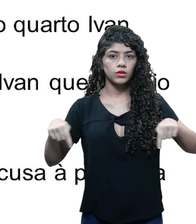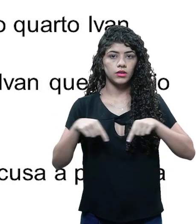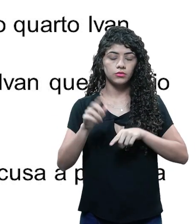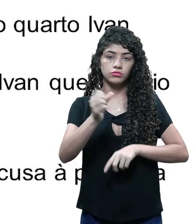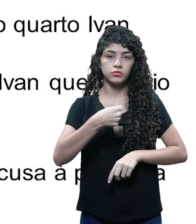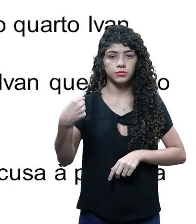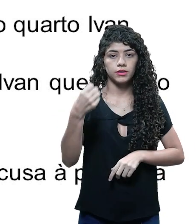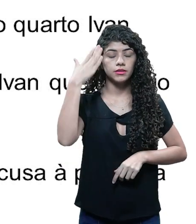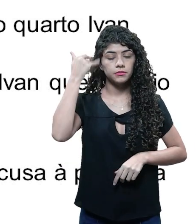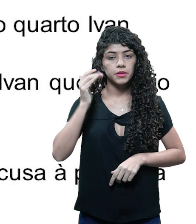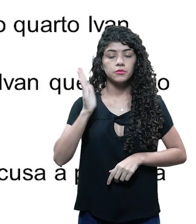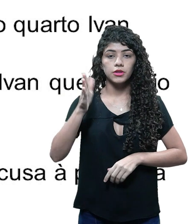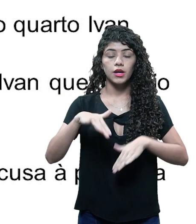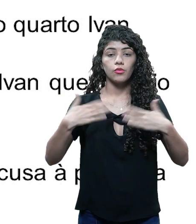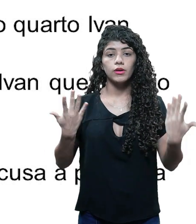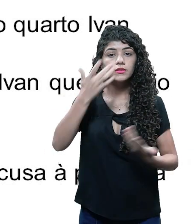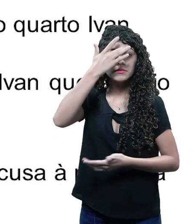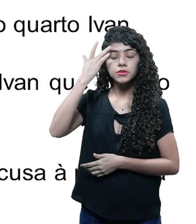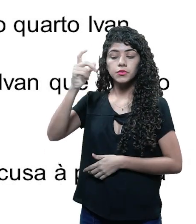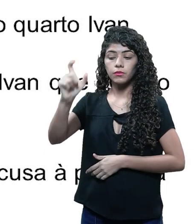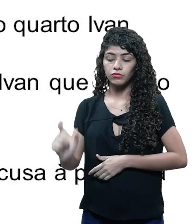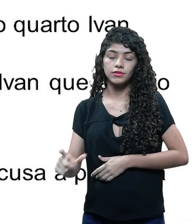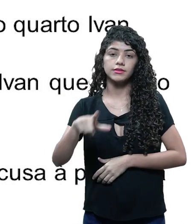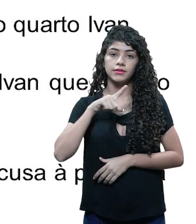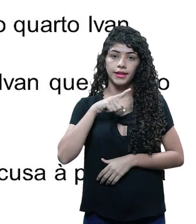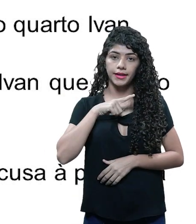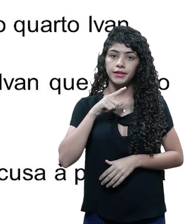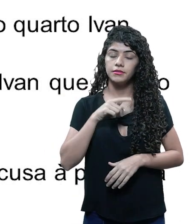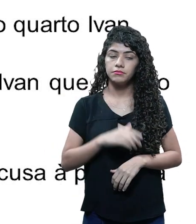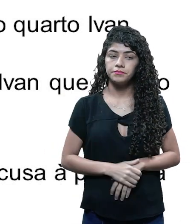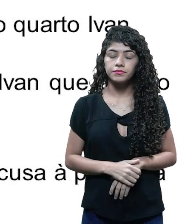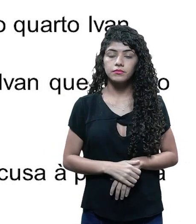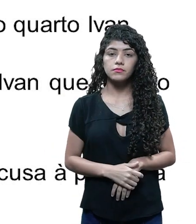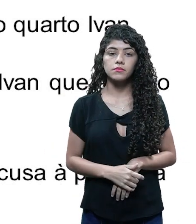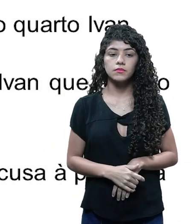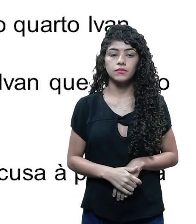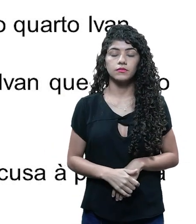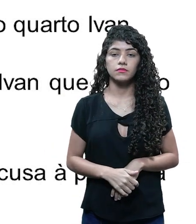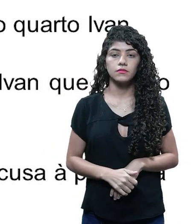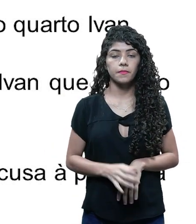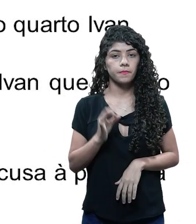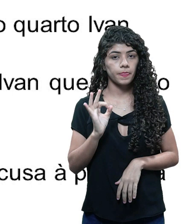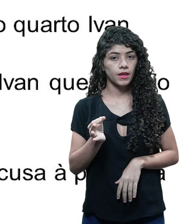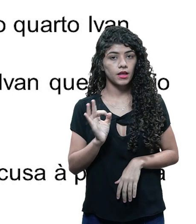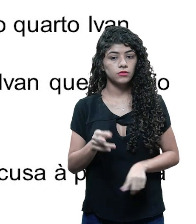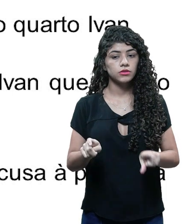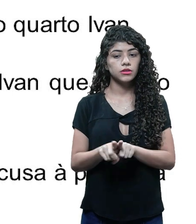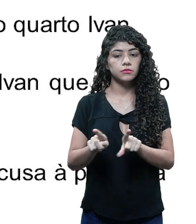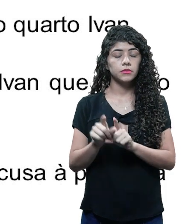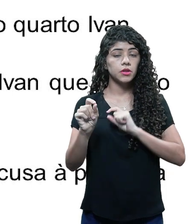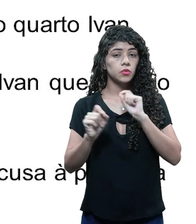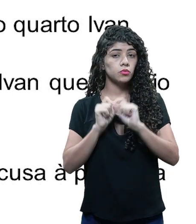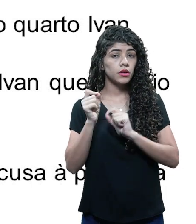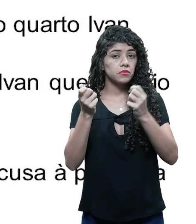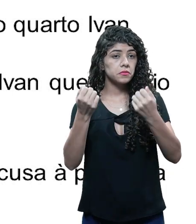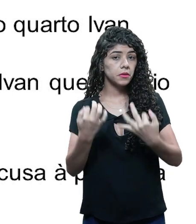periferia. Nós já sabemos quais são os personagens que vão contracenar nessa cena, certo? E o